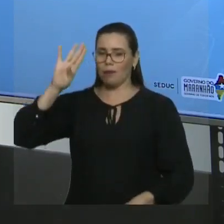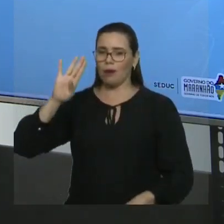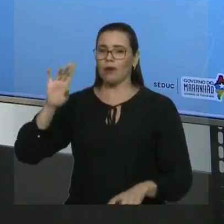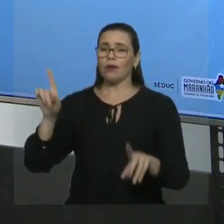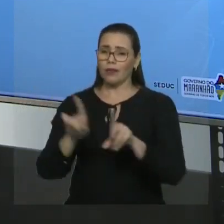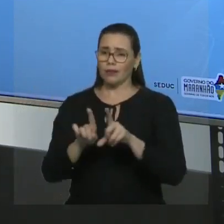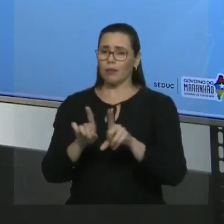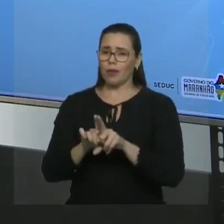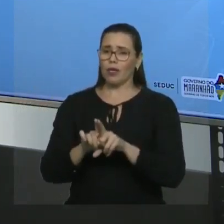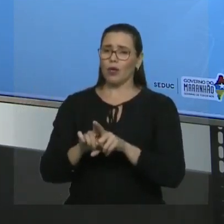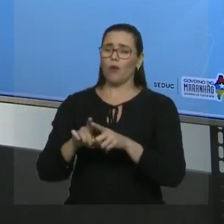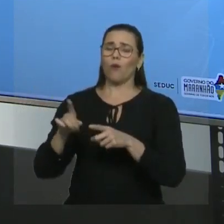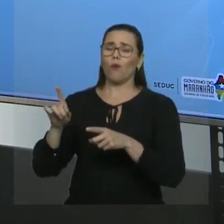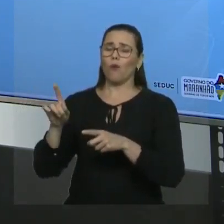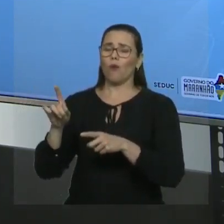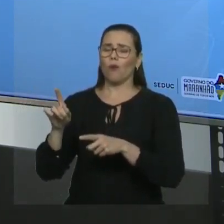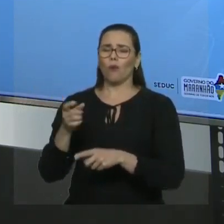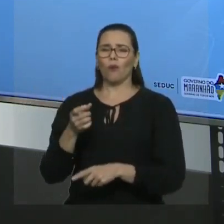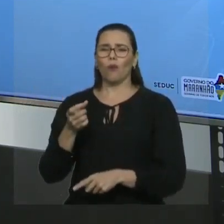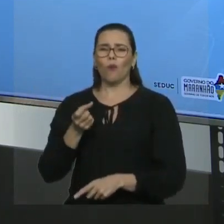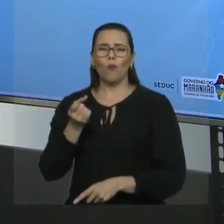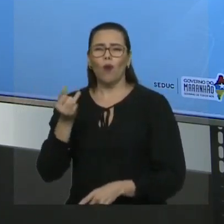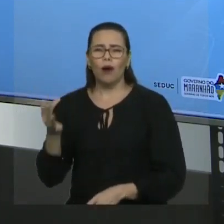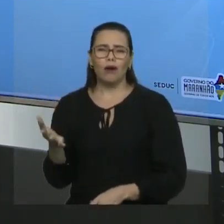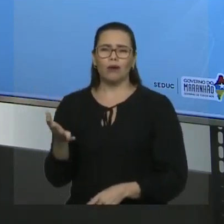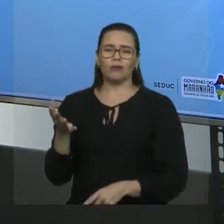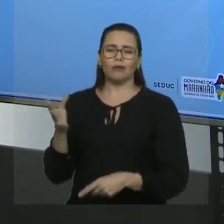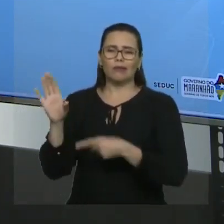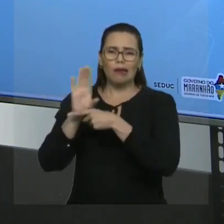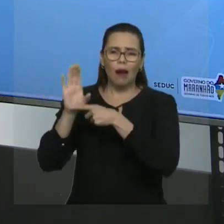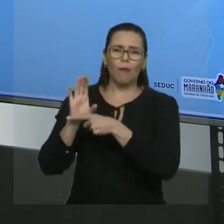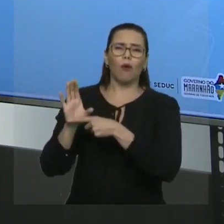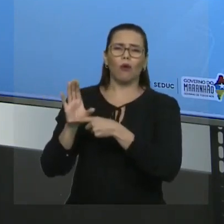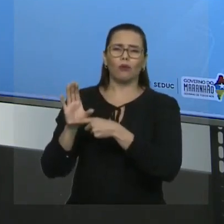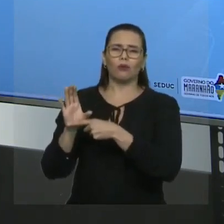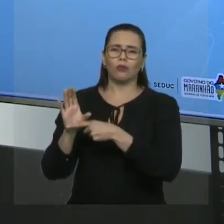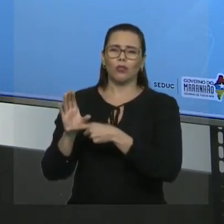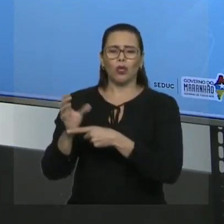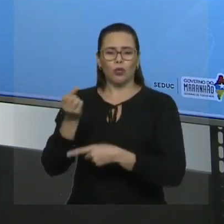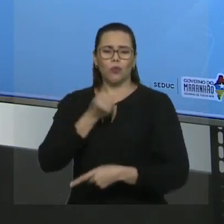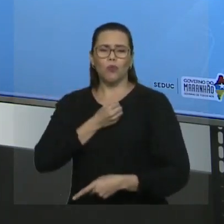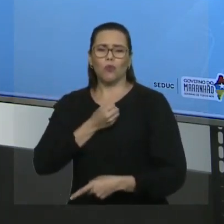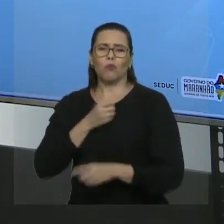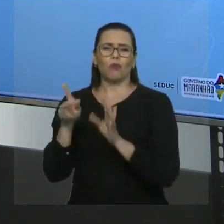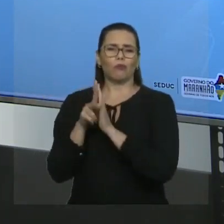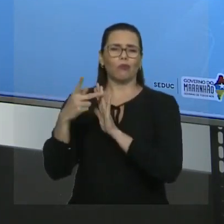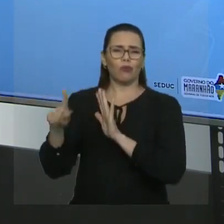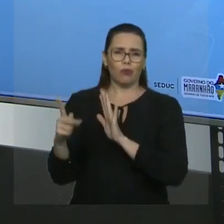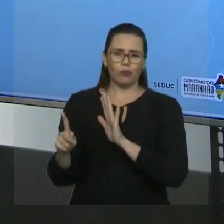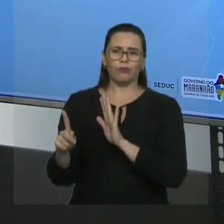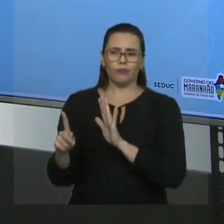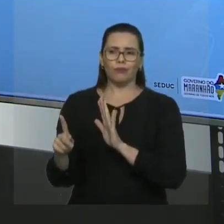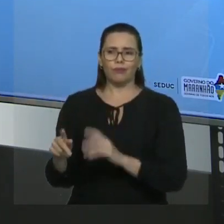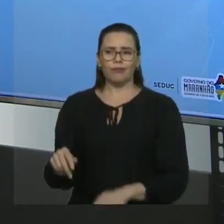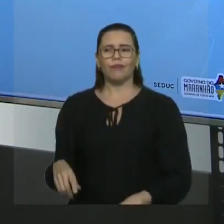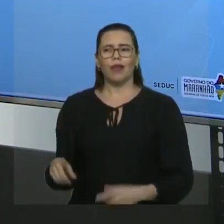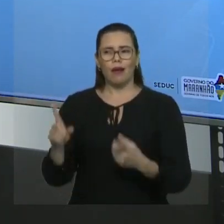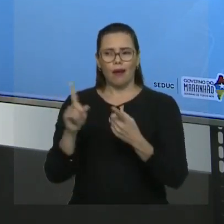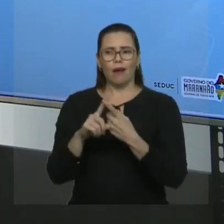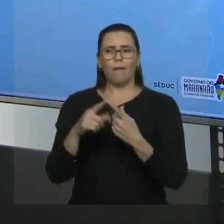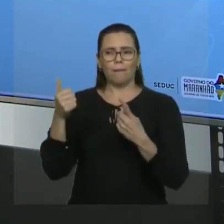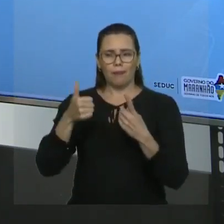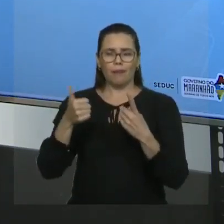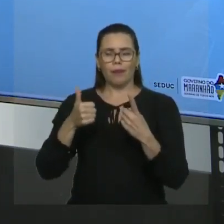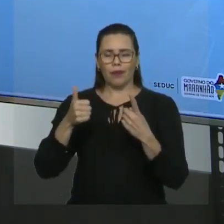do composto orgânico. Se é o hidrocarboneto de cadeia ramificada, a primeira regra é achar a cadeia principal. Você já sabe como localiza a cadeia